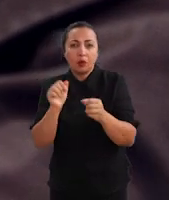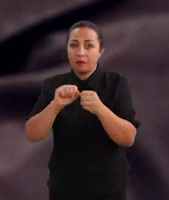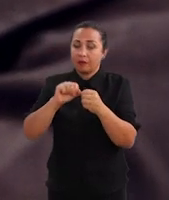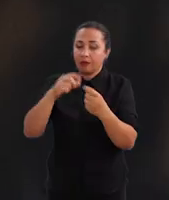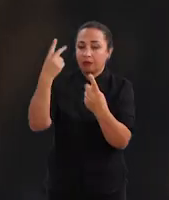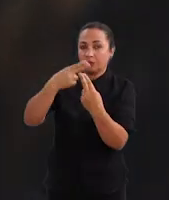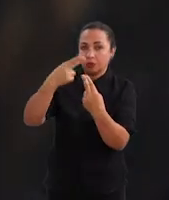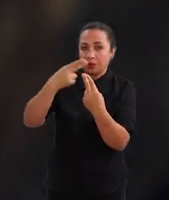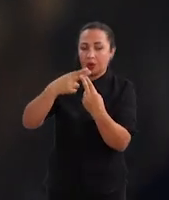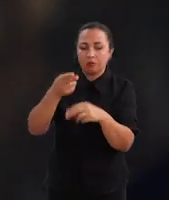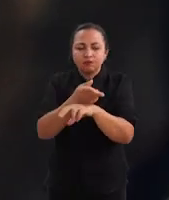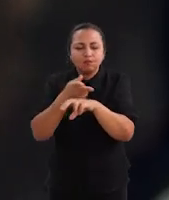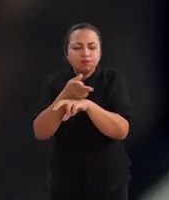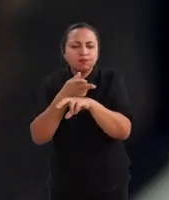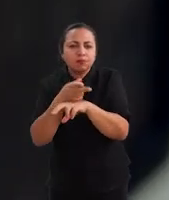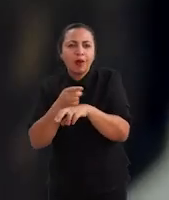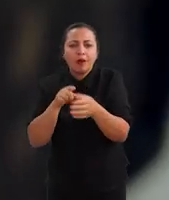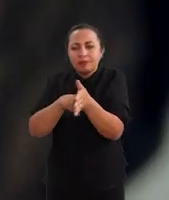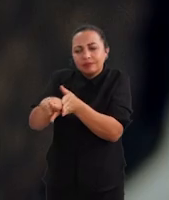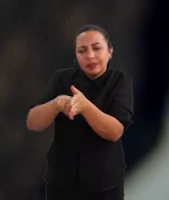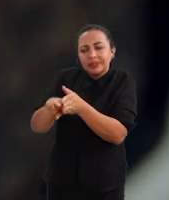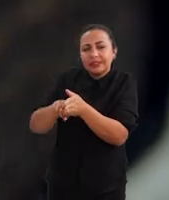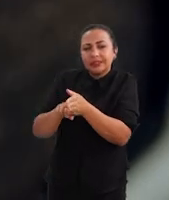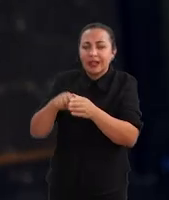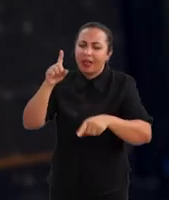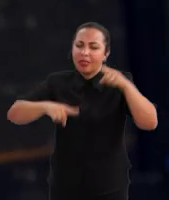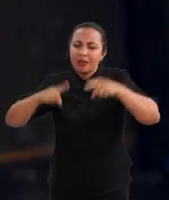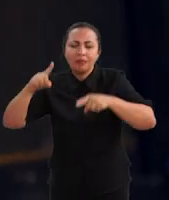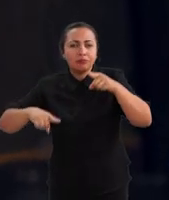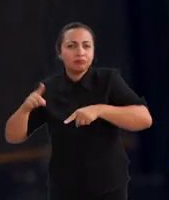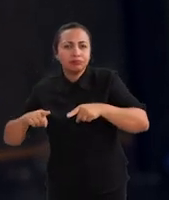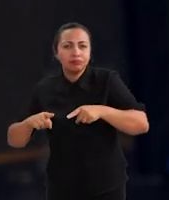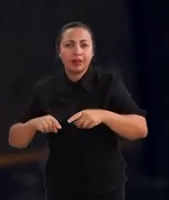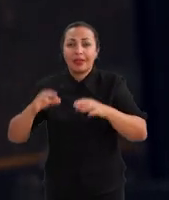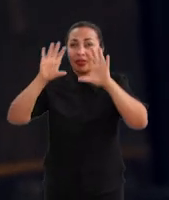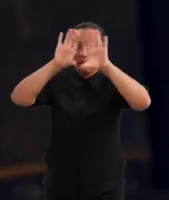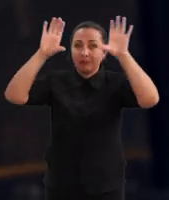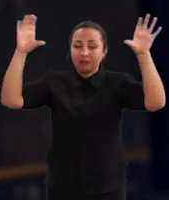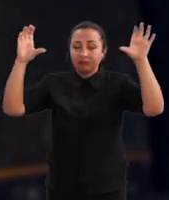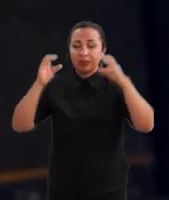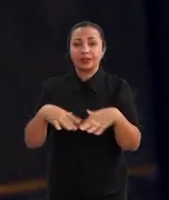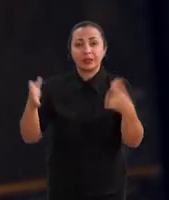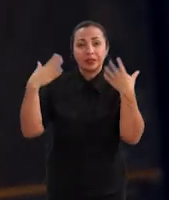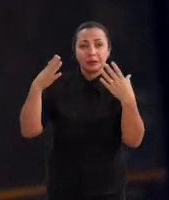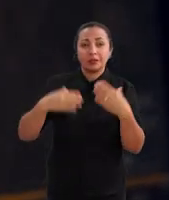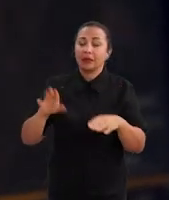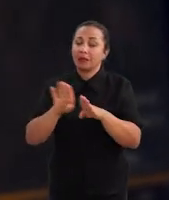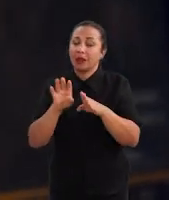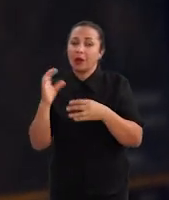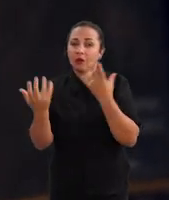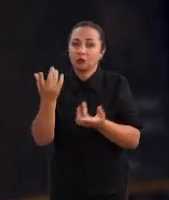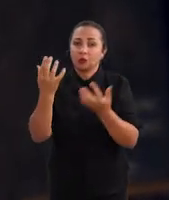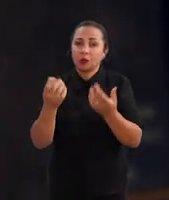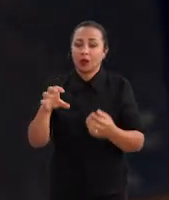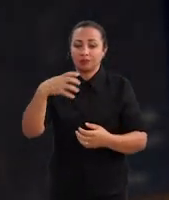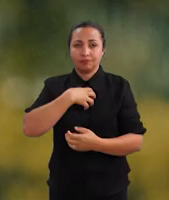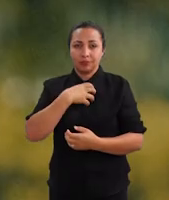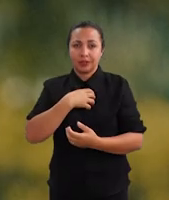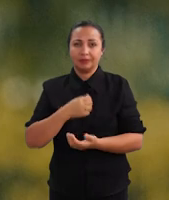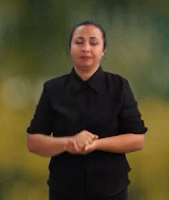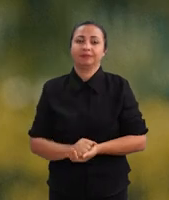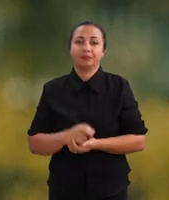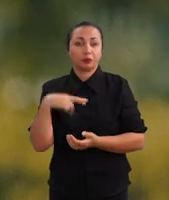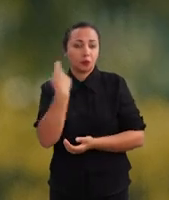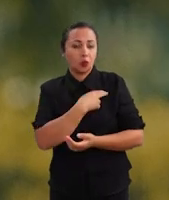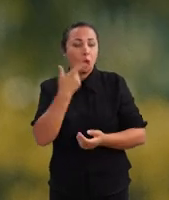Instituto Federal Baiano buscou investigar a variação espaço-temporal da ocorrência de incêndios no estado da Bahia. A gente